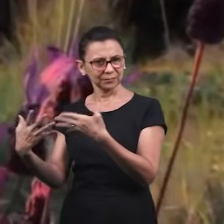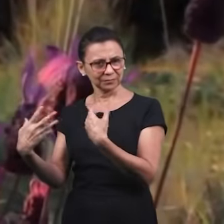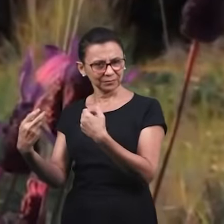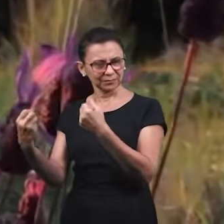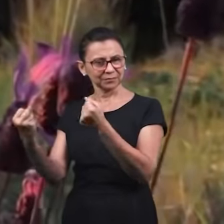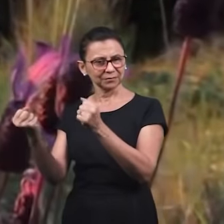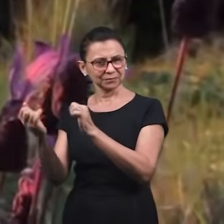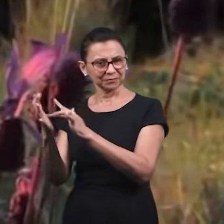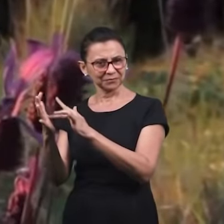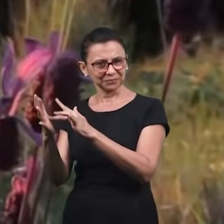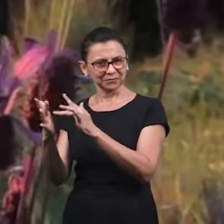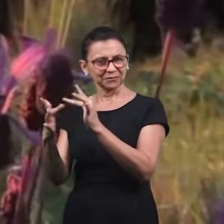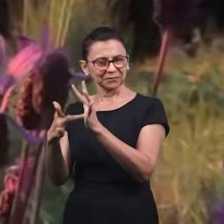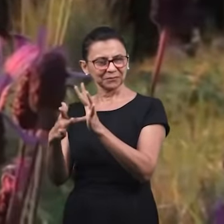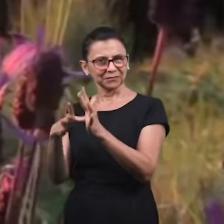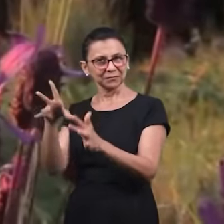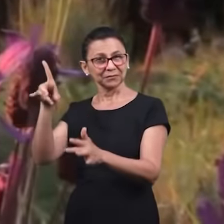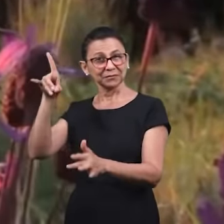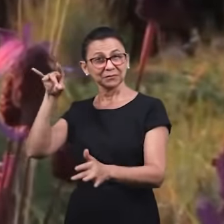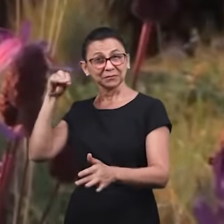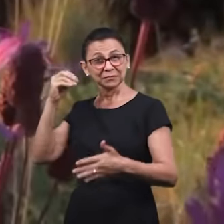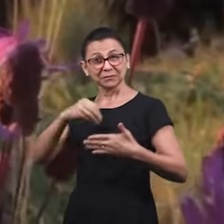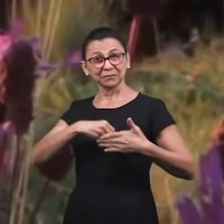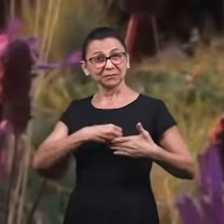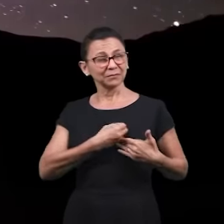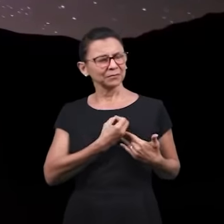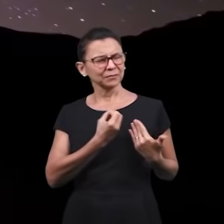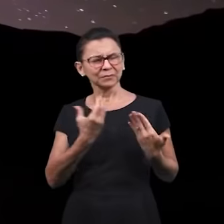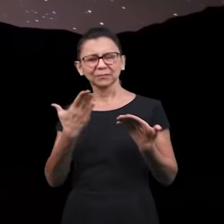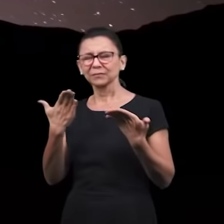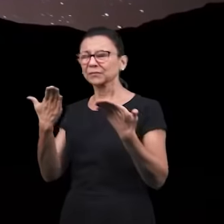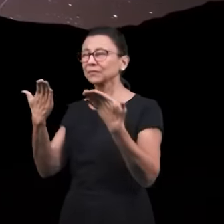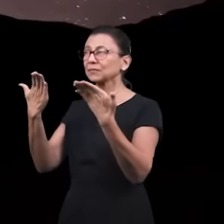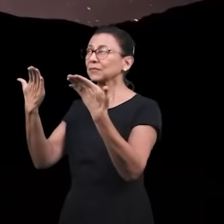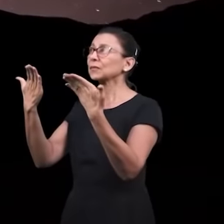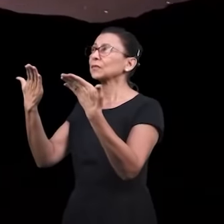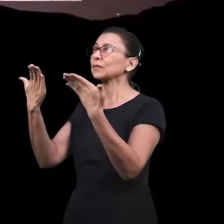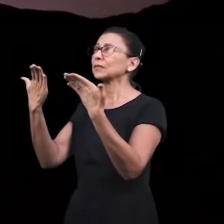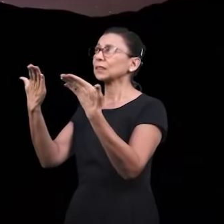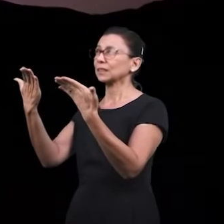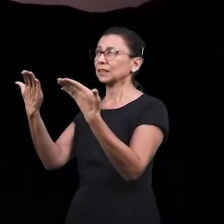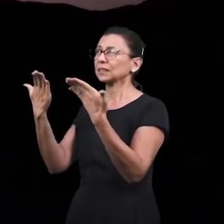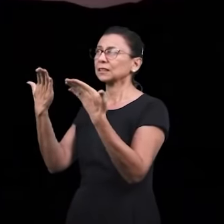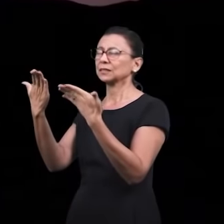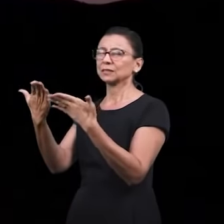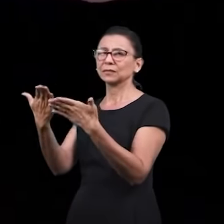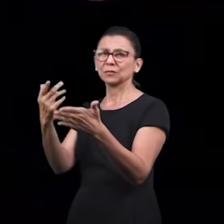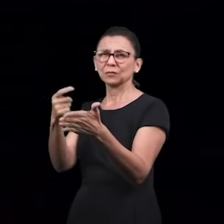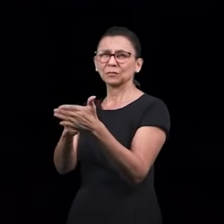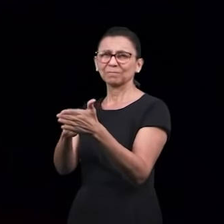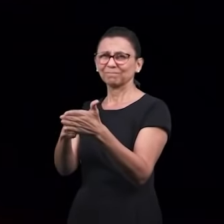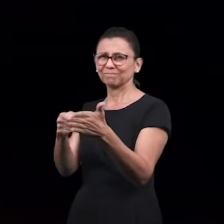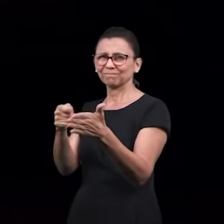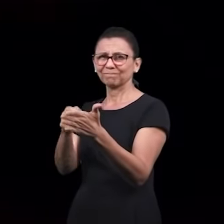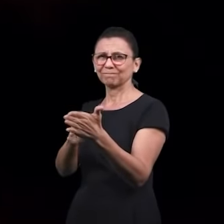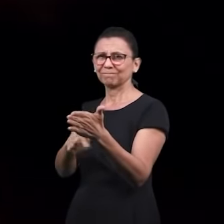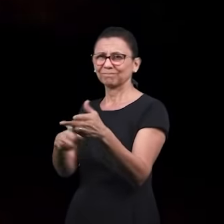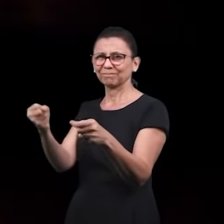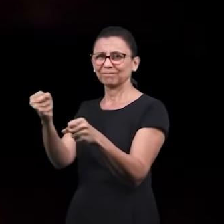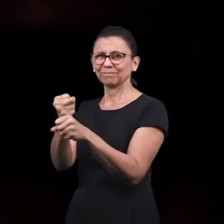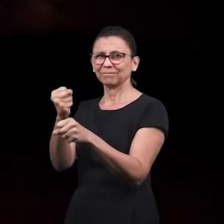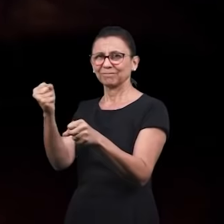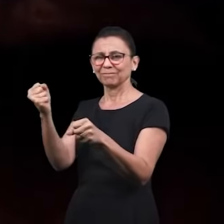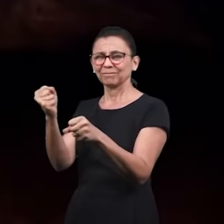convidados Porque eu ligo o